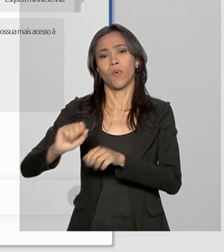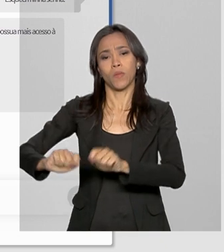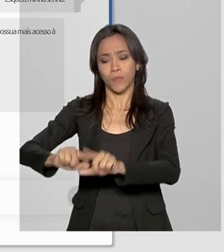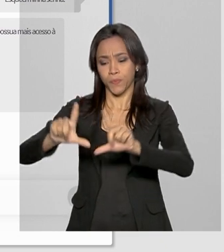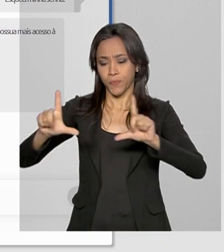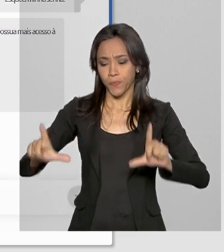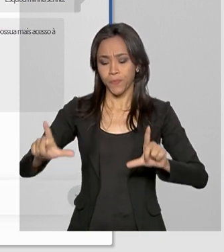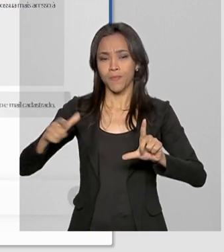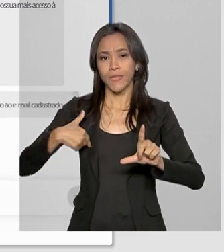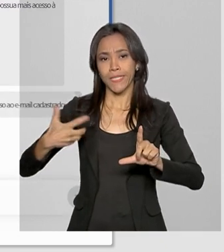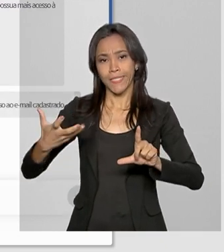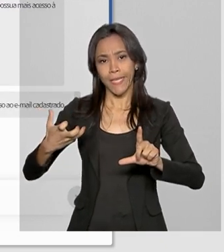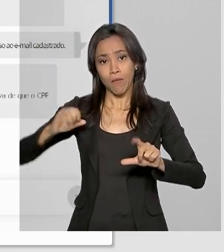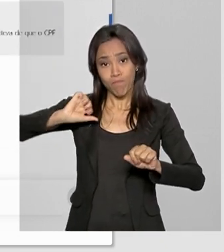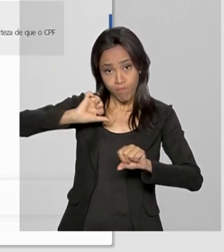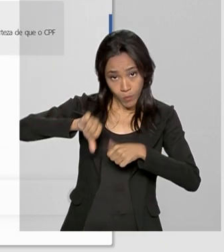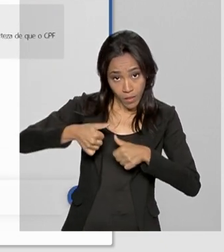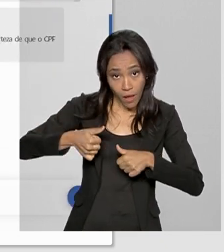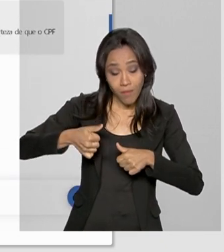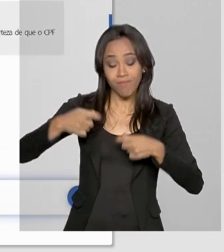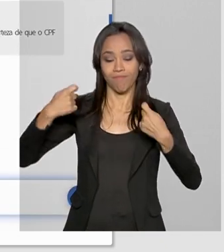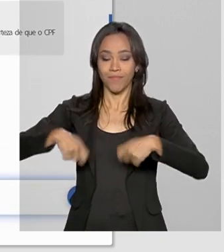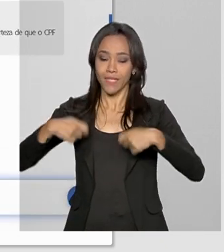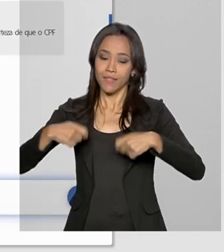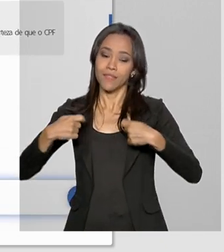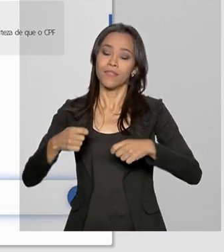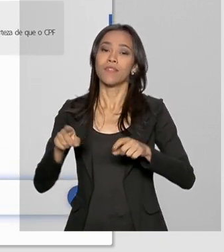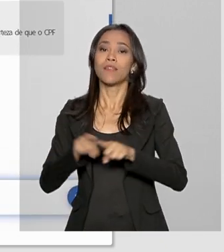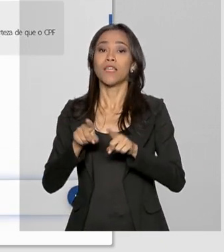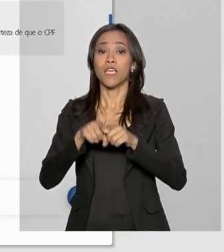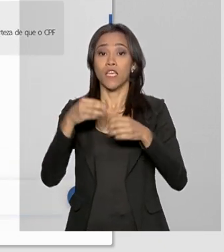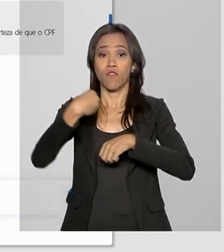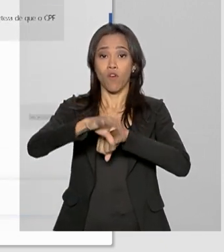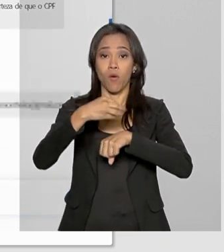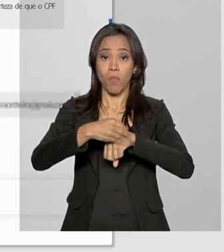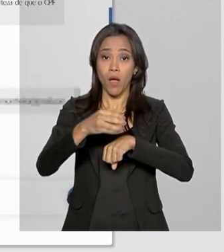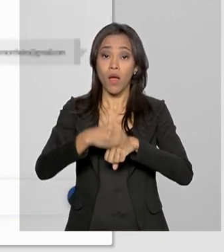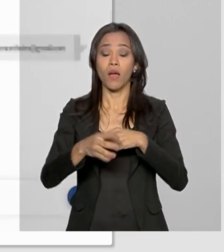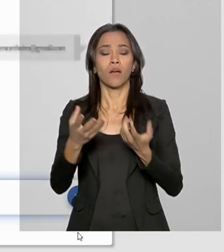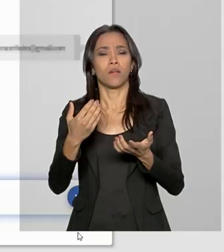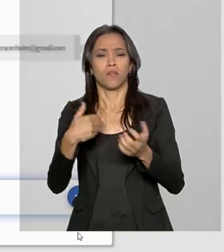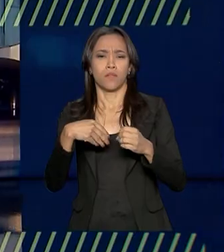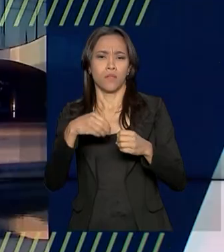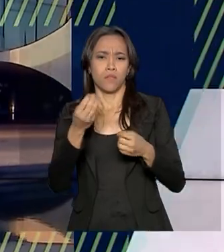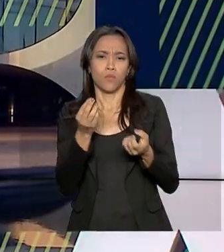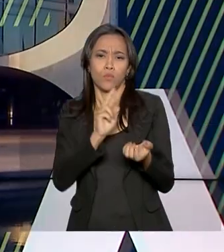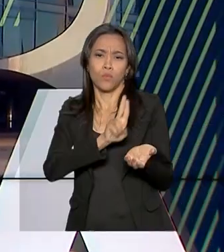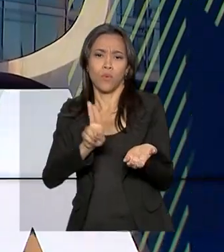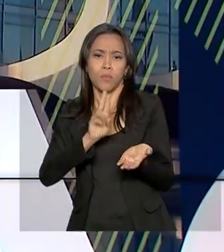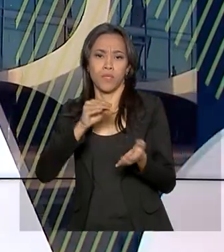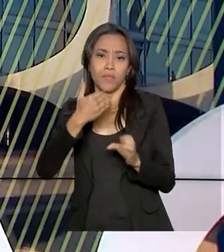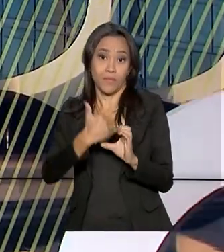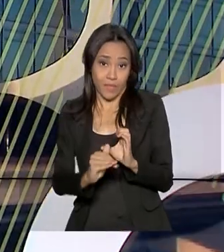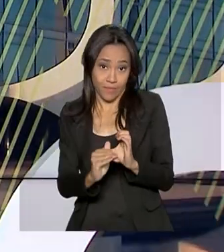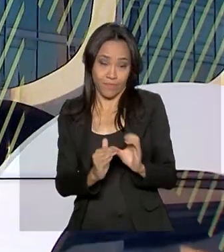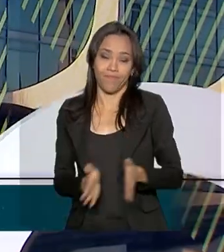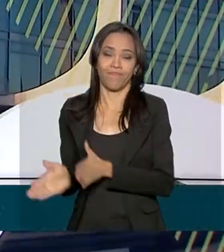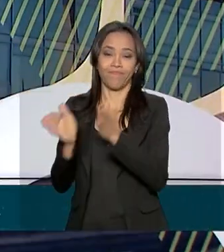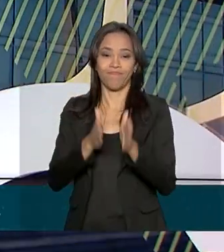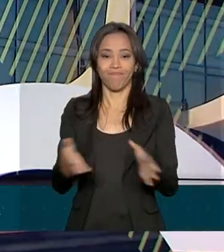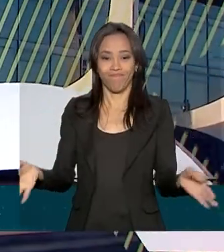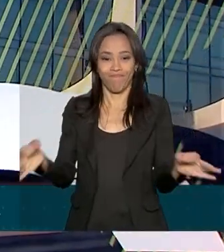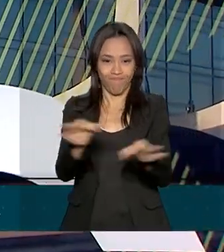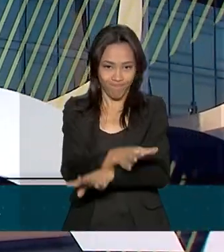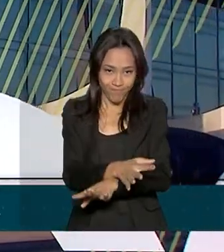e escolher fazer a alteração, precisará confirmar os dados e informar o novo e-mail. E o governo agora